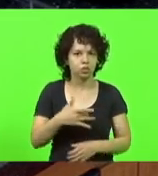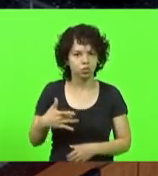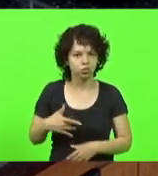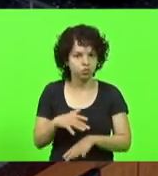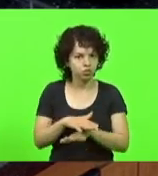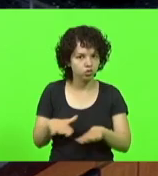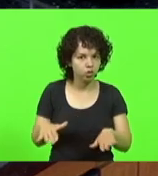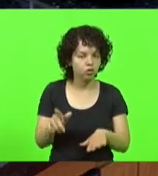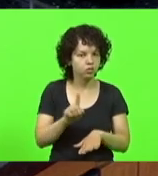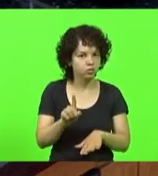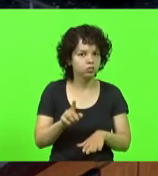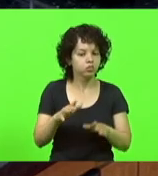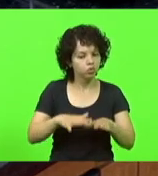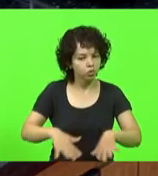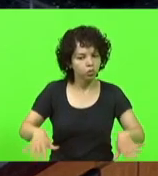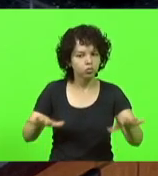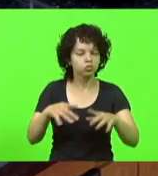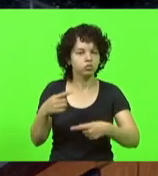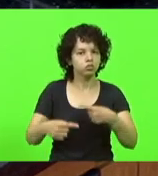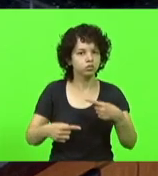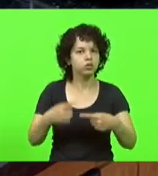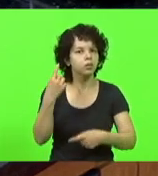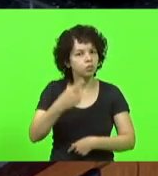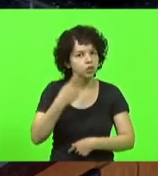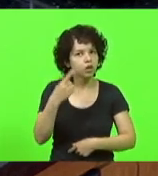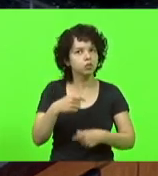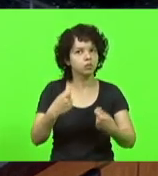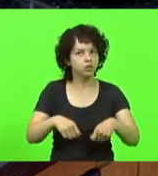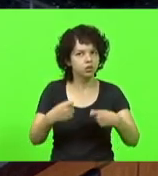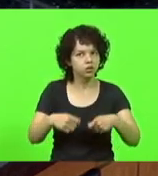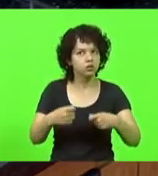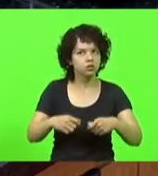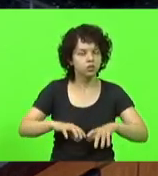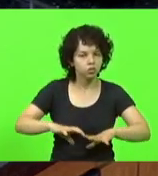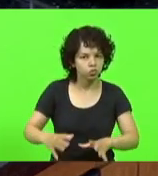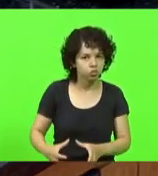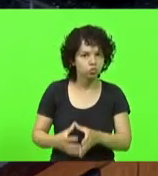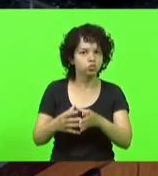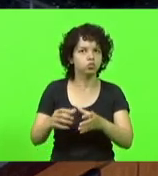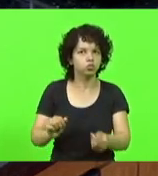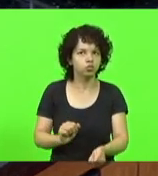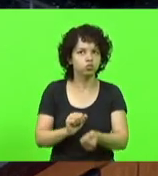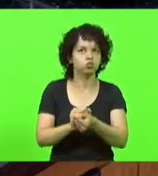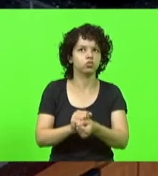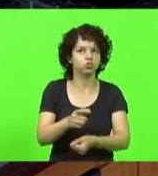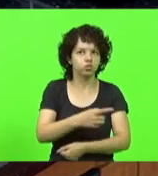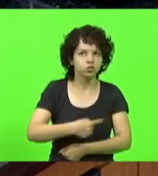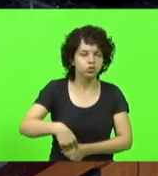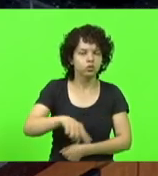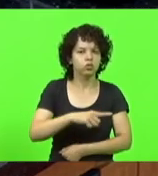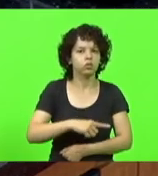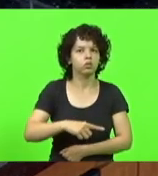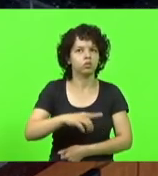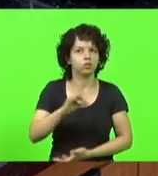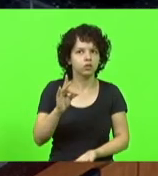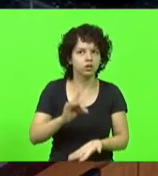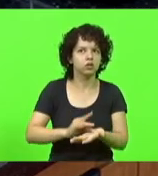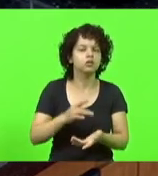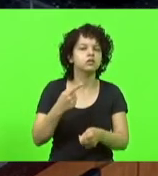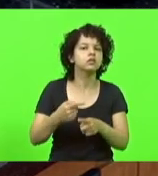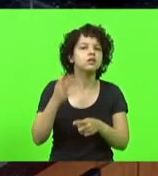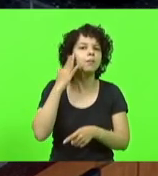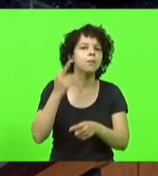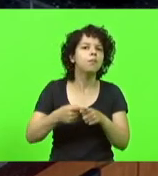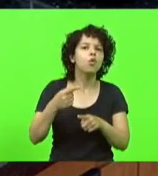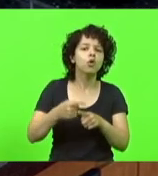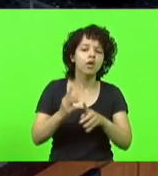todos os deputados têm que nos ajudar para que a gente possa, literalmente, saber a razão por que